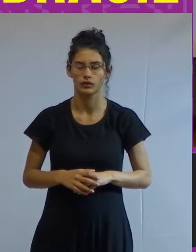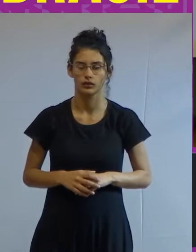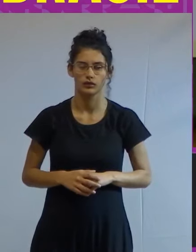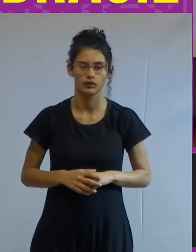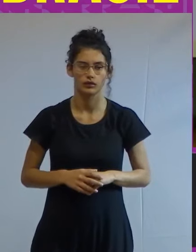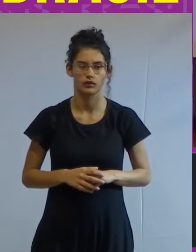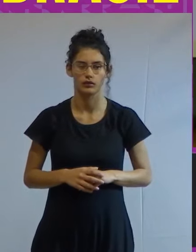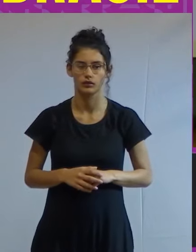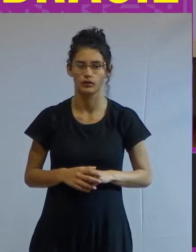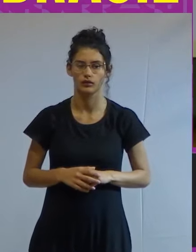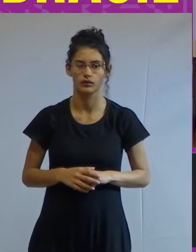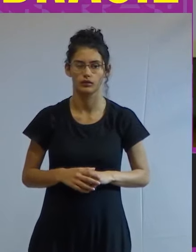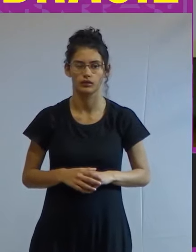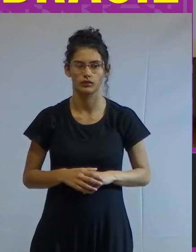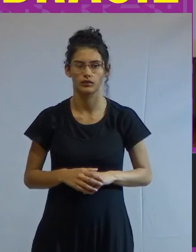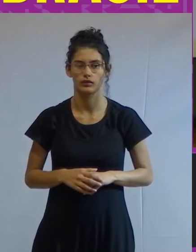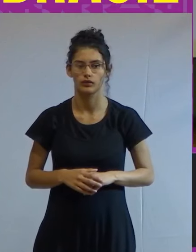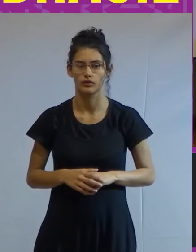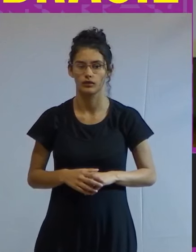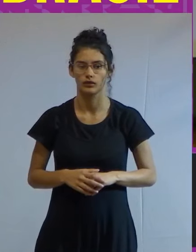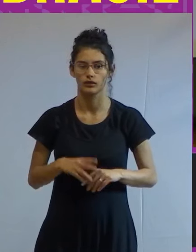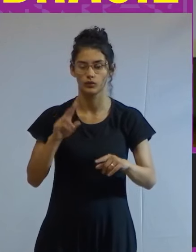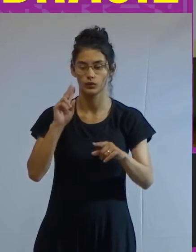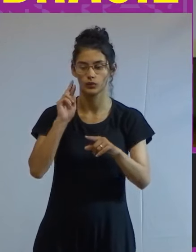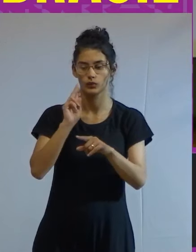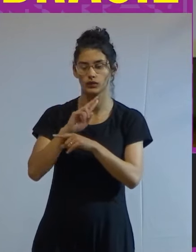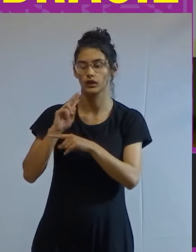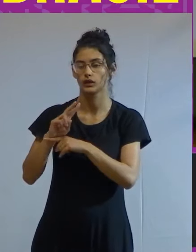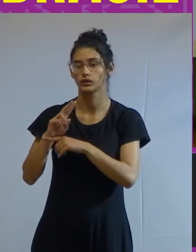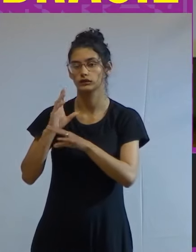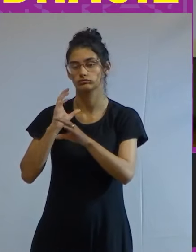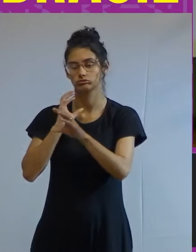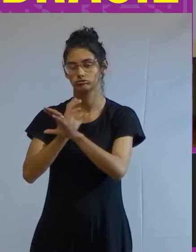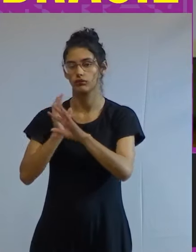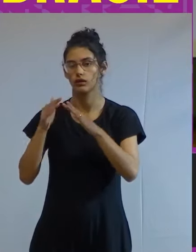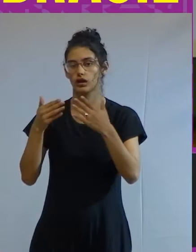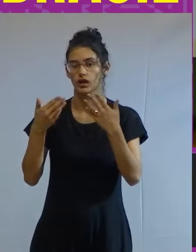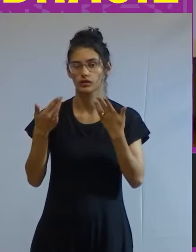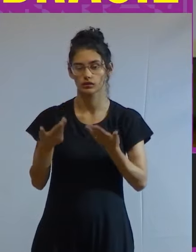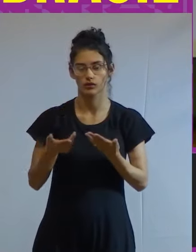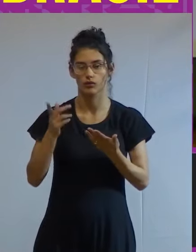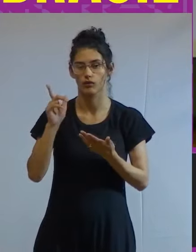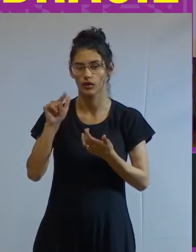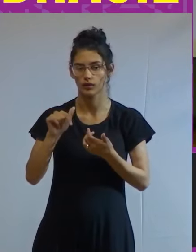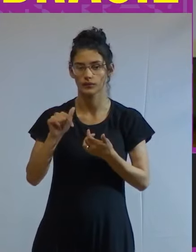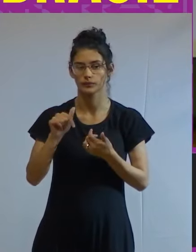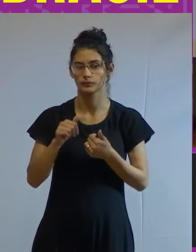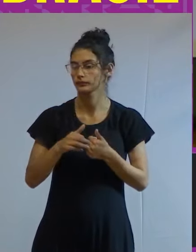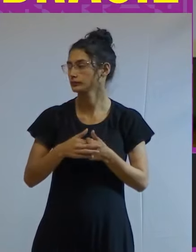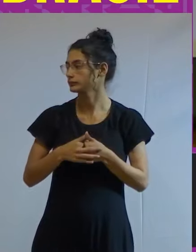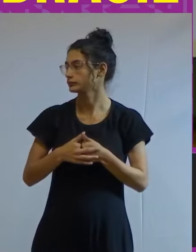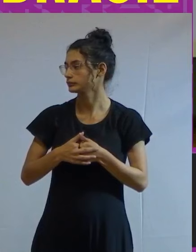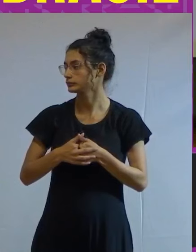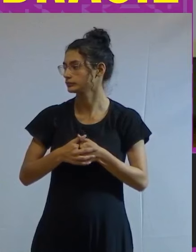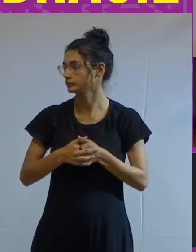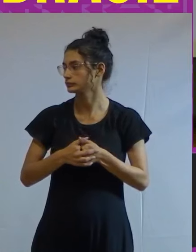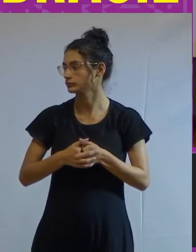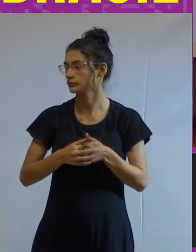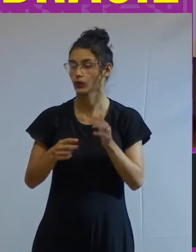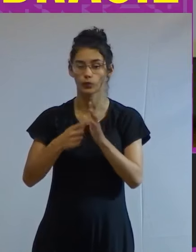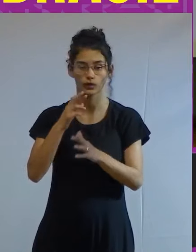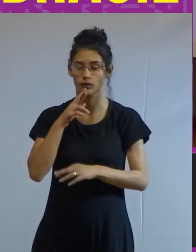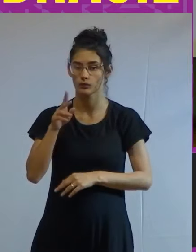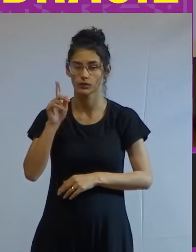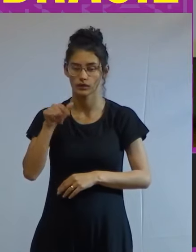na defesa da civilização então é a minha única resposta é